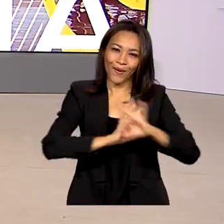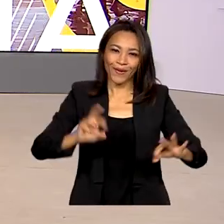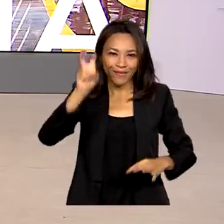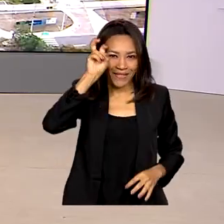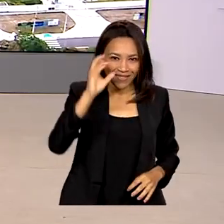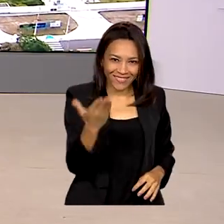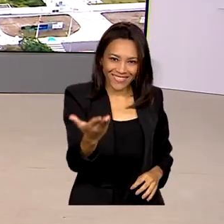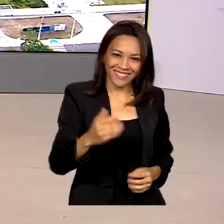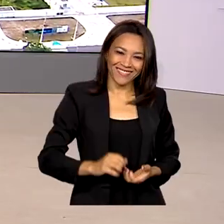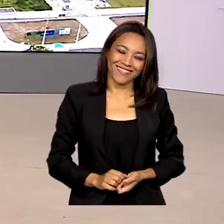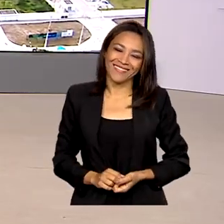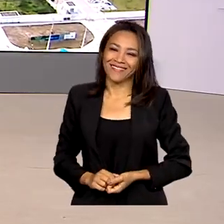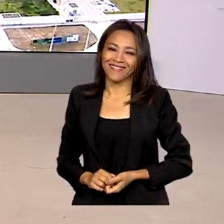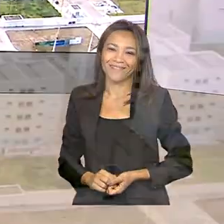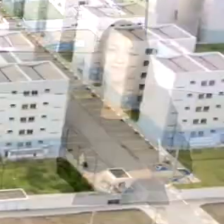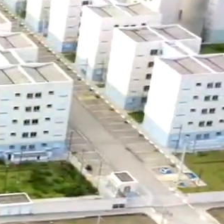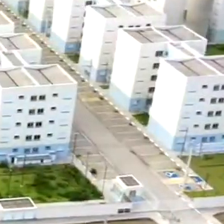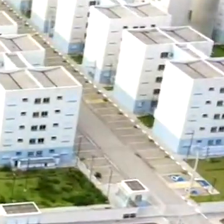quinta-feira para você.